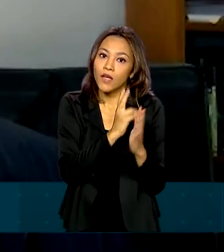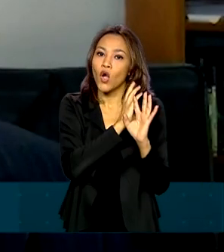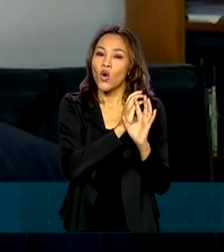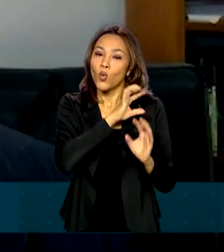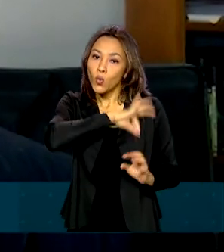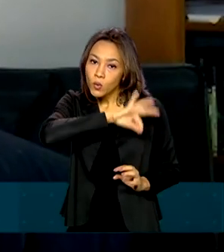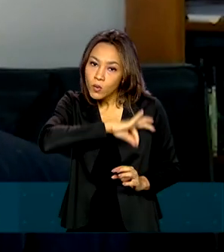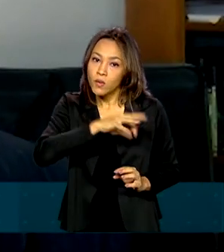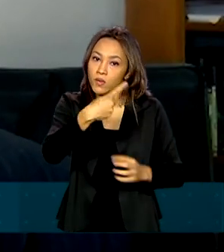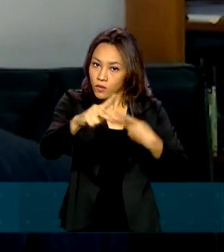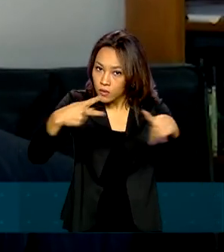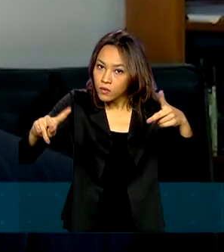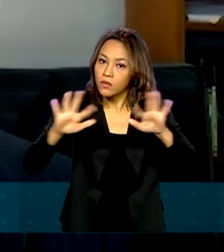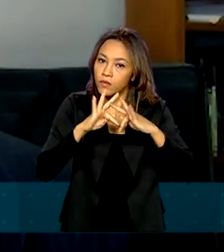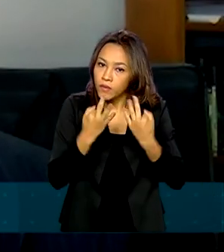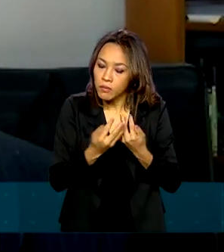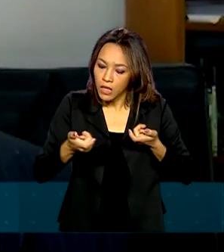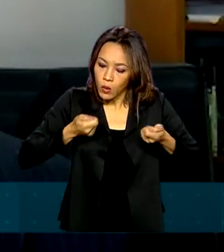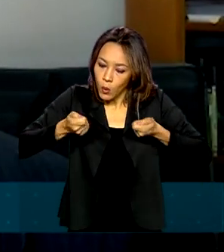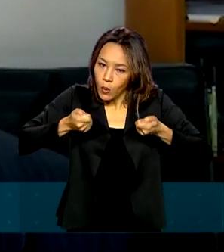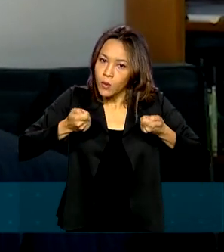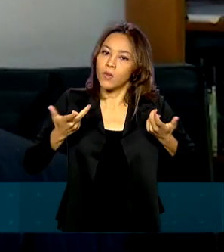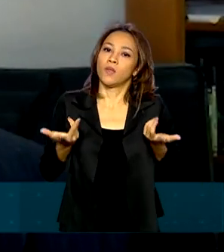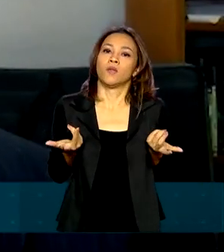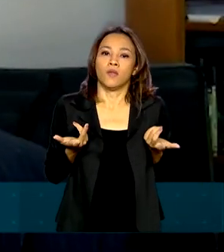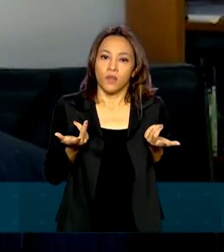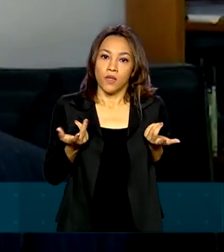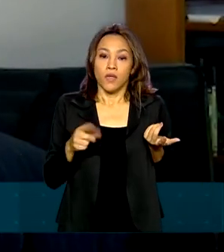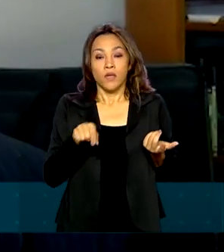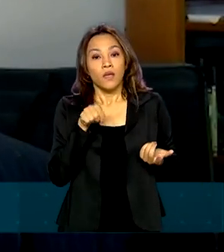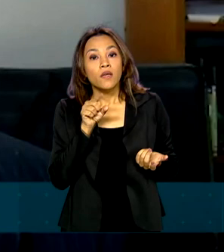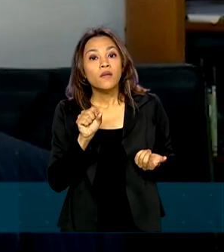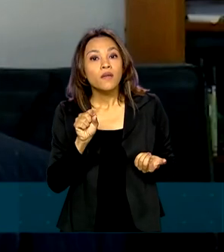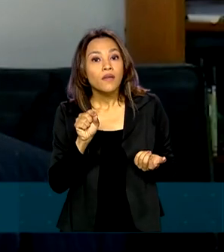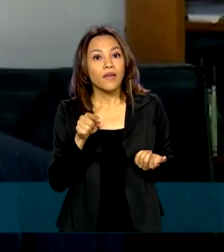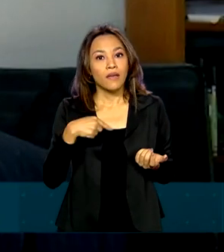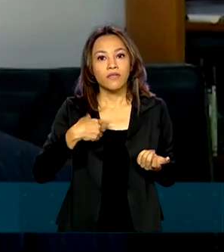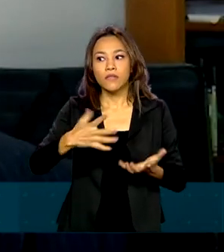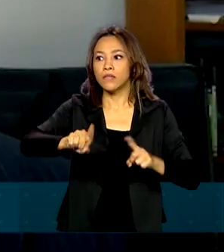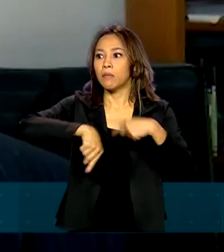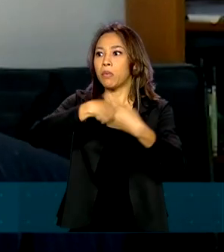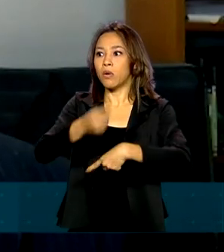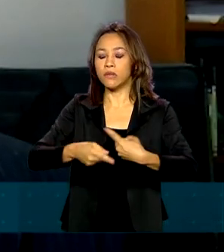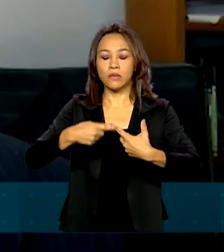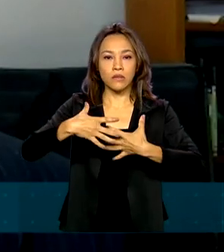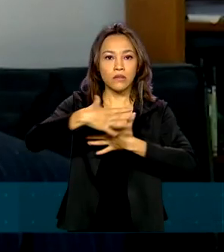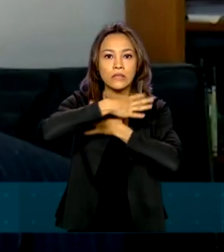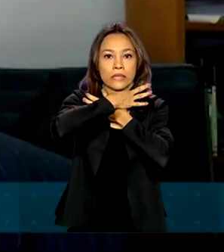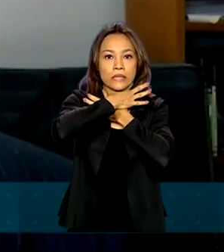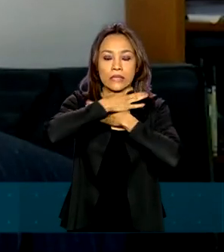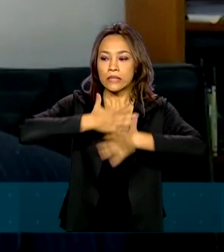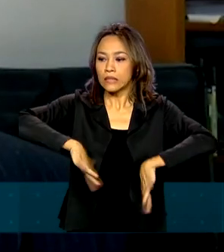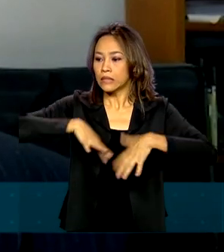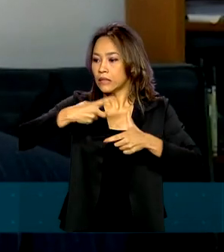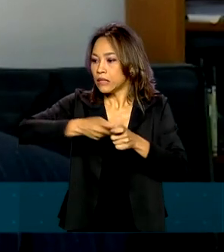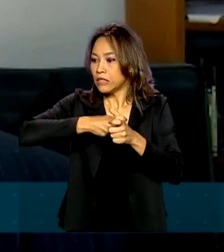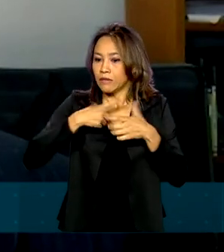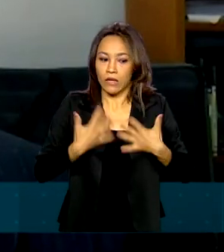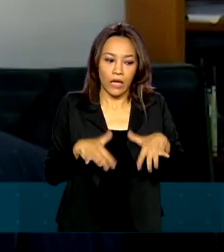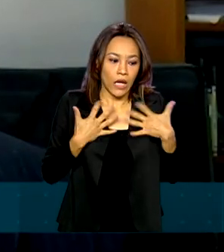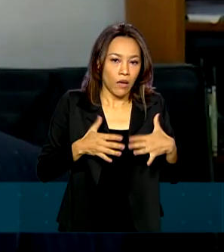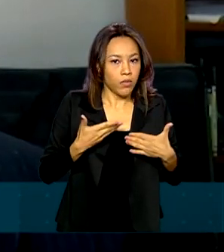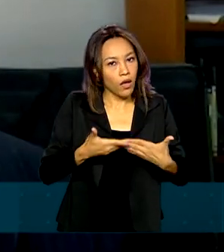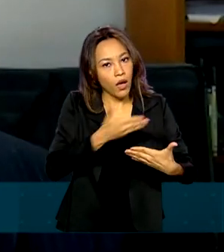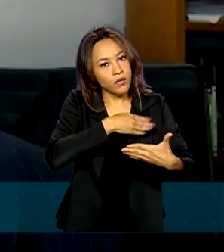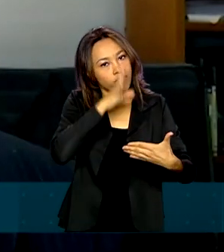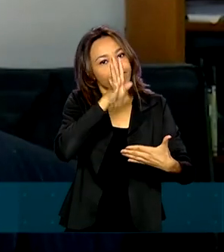família, o seu orçamento equilibrado e que não entre numa situação de endividamento, que